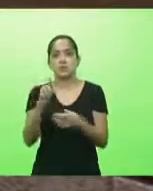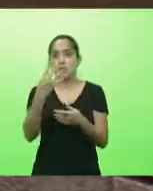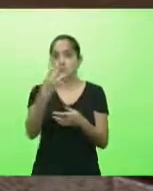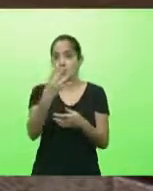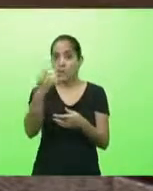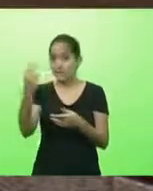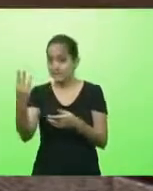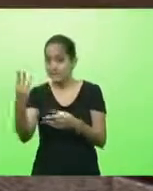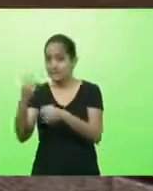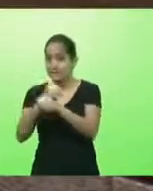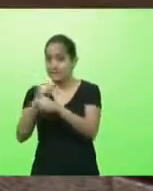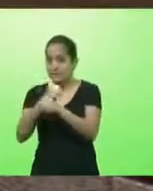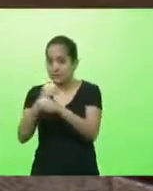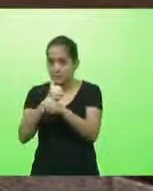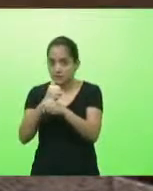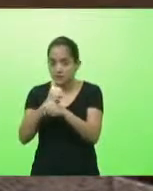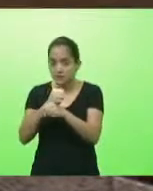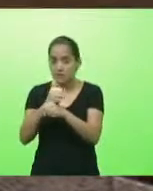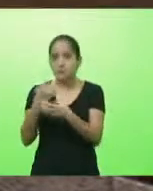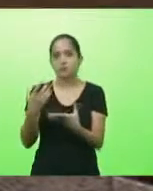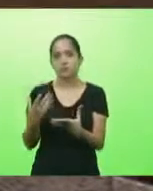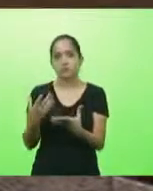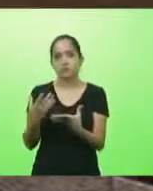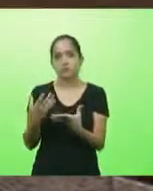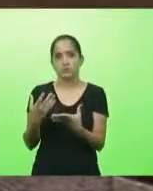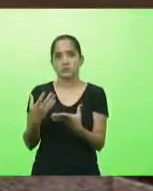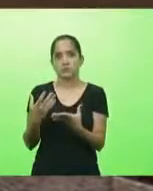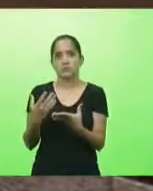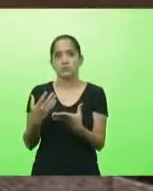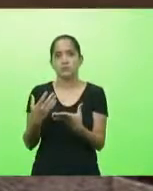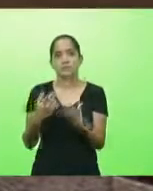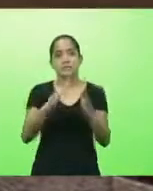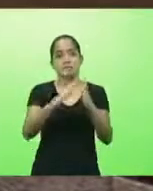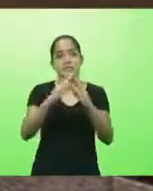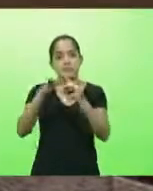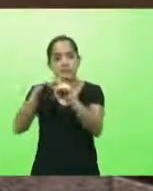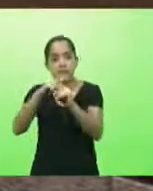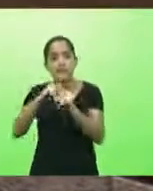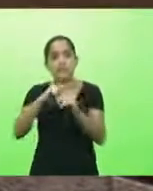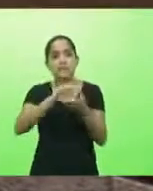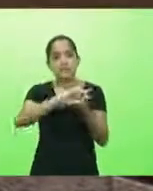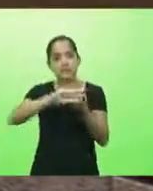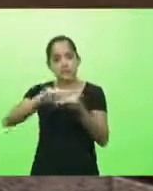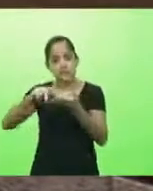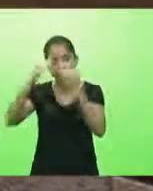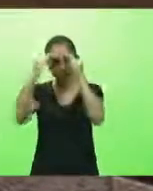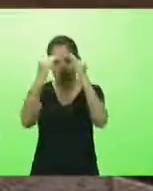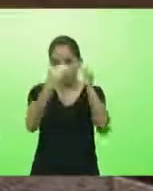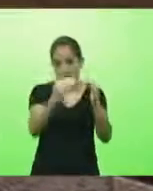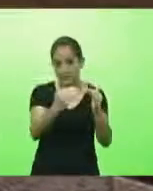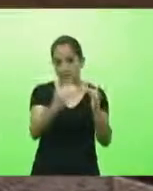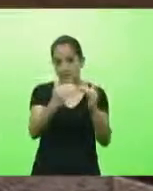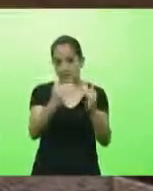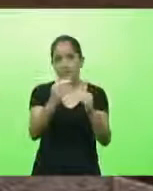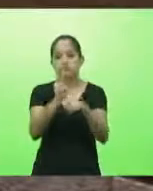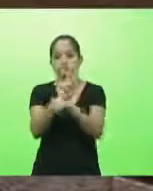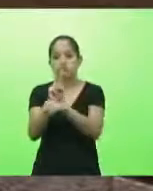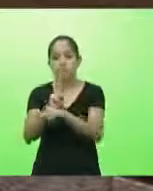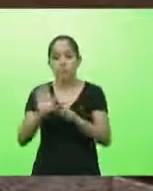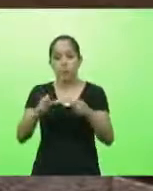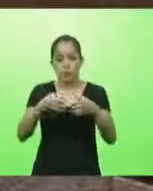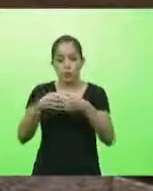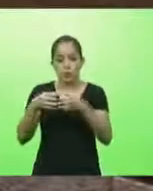anos de serviço prestados são igrejas que obedecem a vigilância sanitária